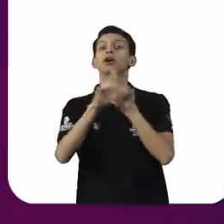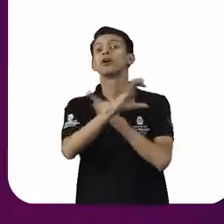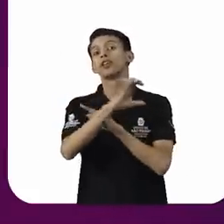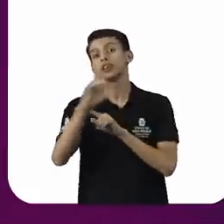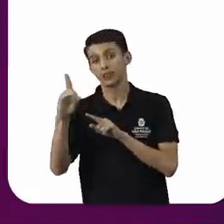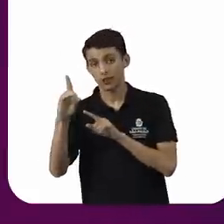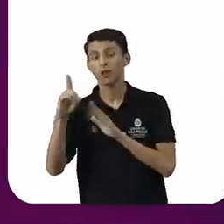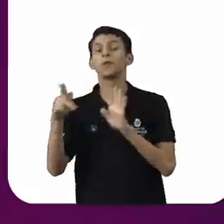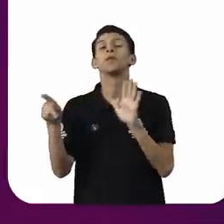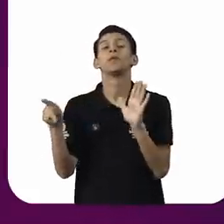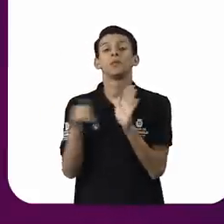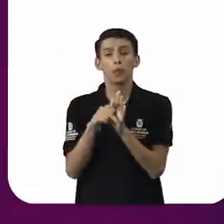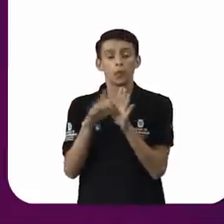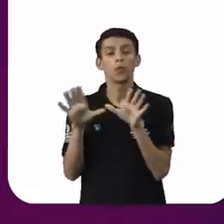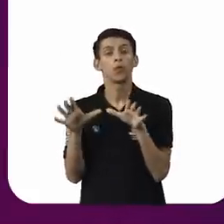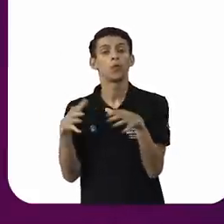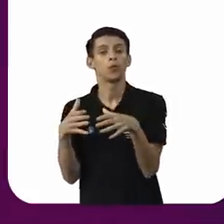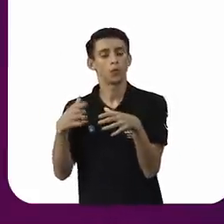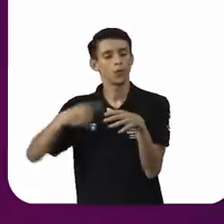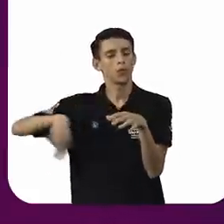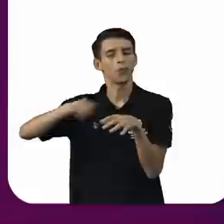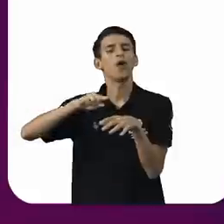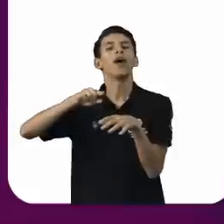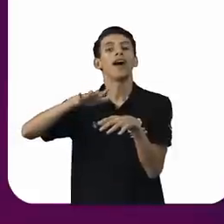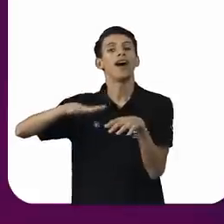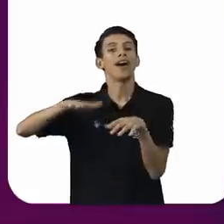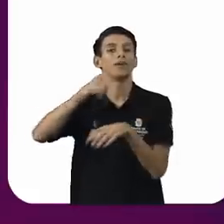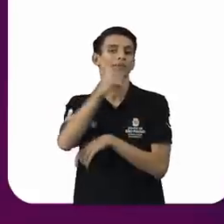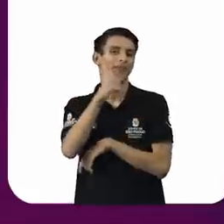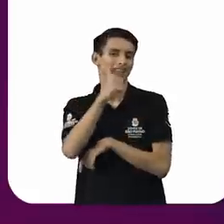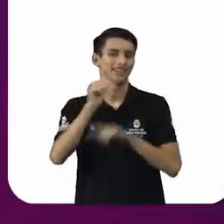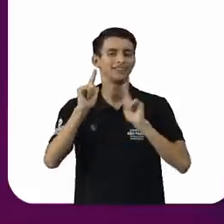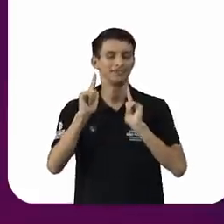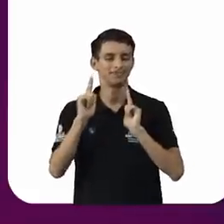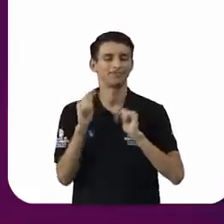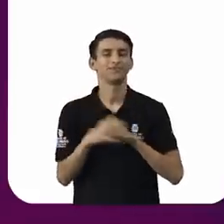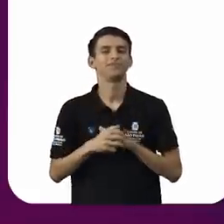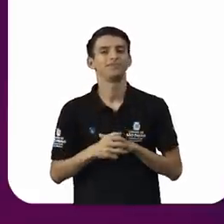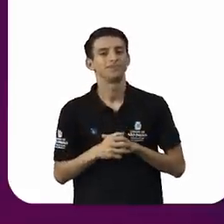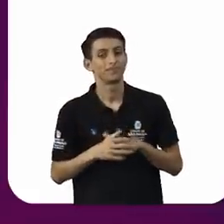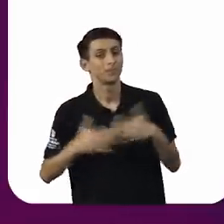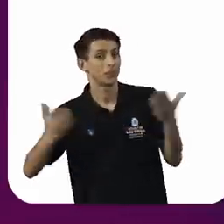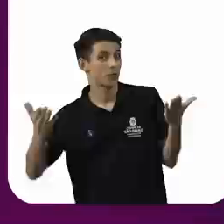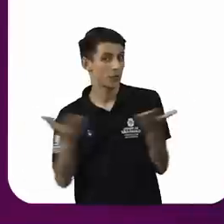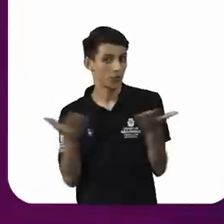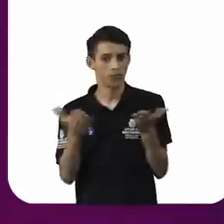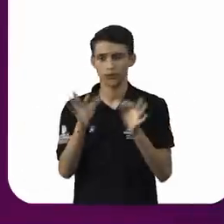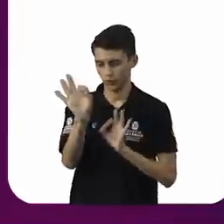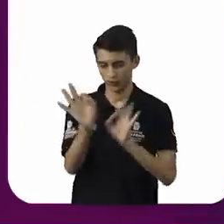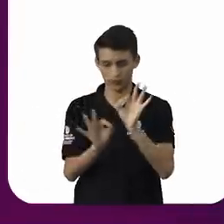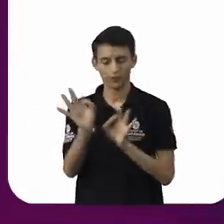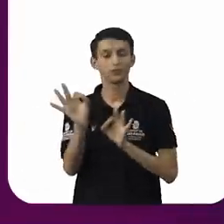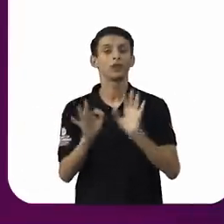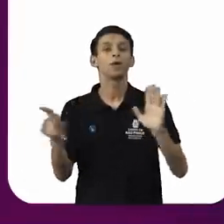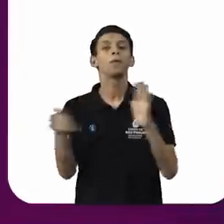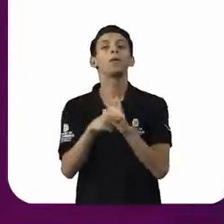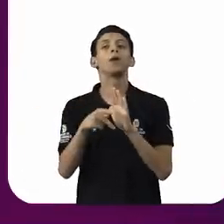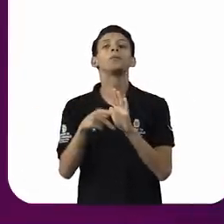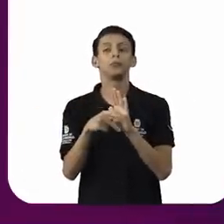Participação da Mulher. E nós estamos aqui hoje para mediar o painel chamado